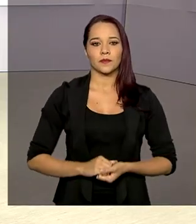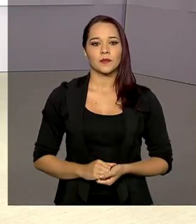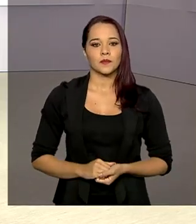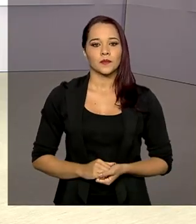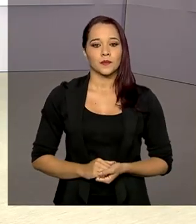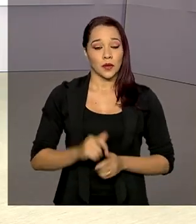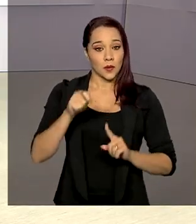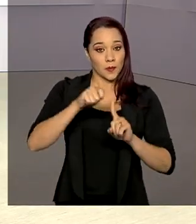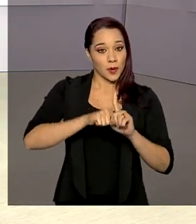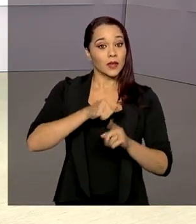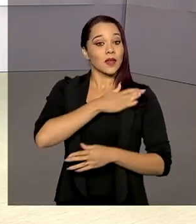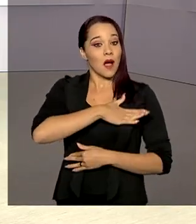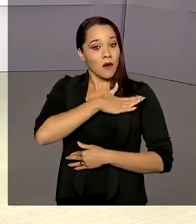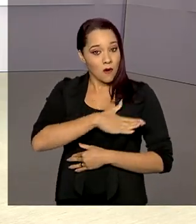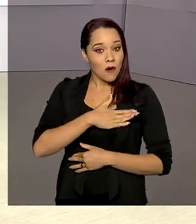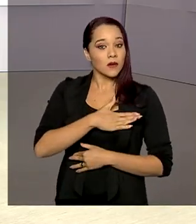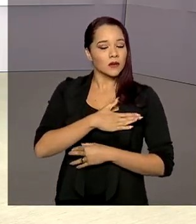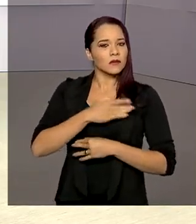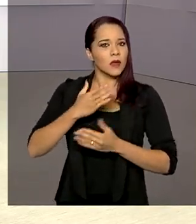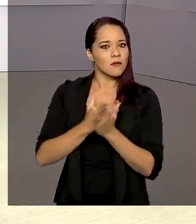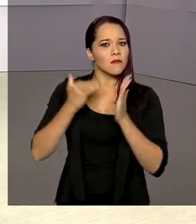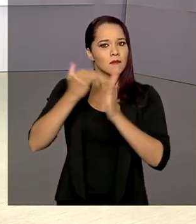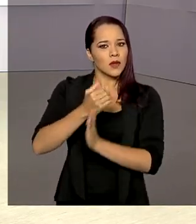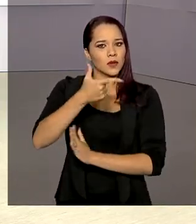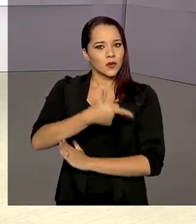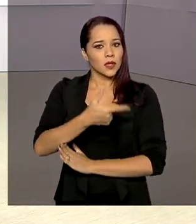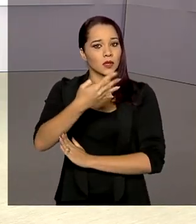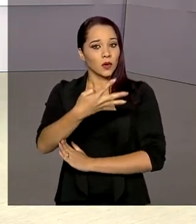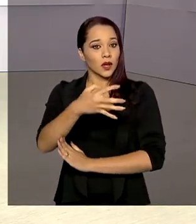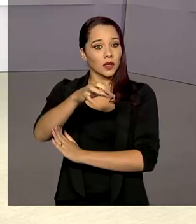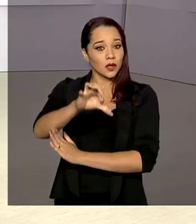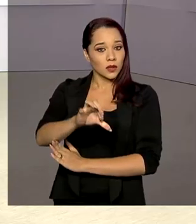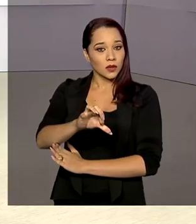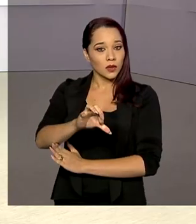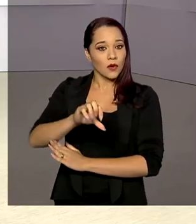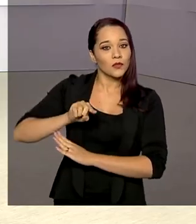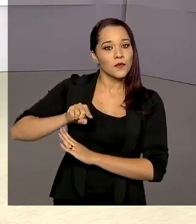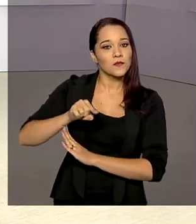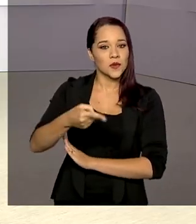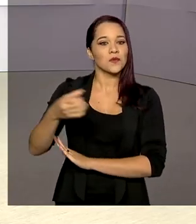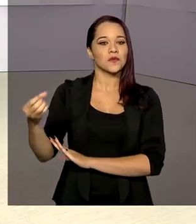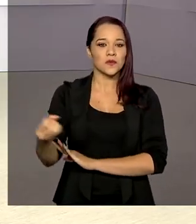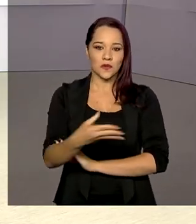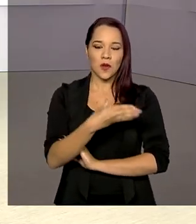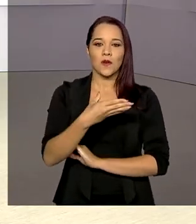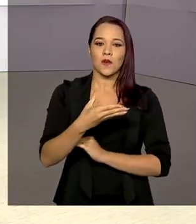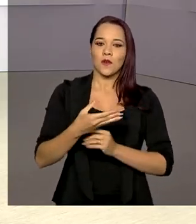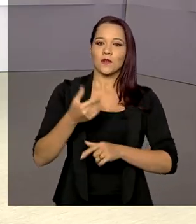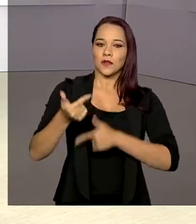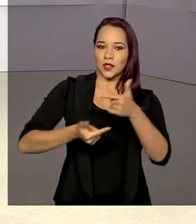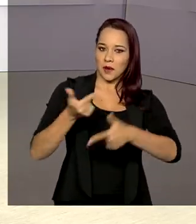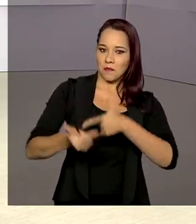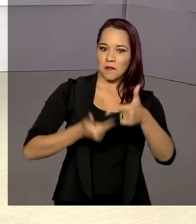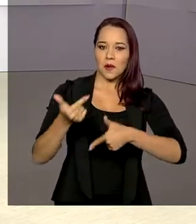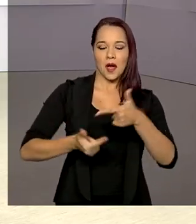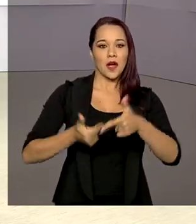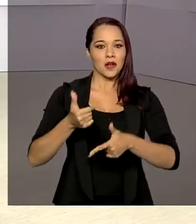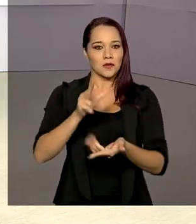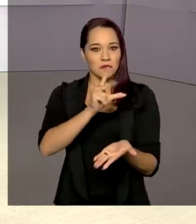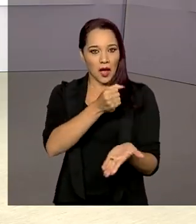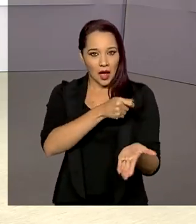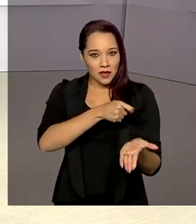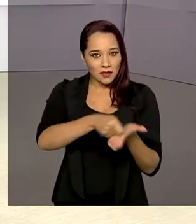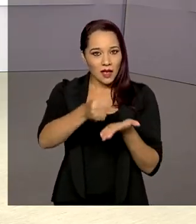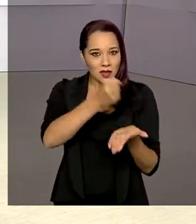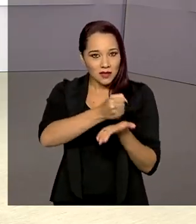Em agosto, foram gerados mais de 249 mil postos novos de trabalho formal em